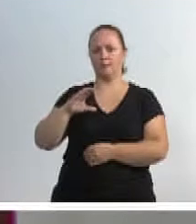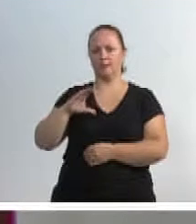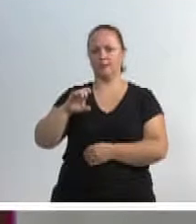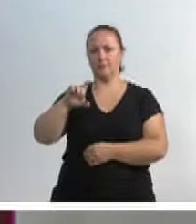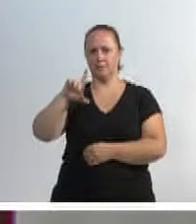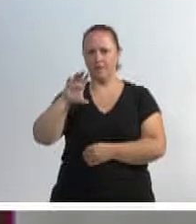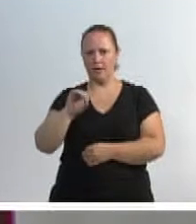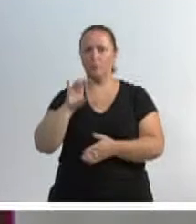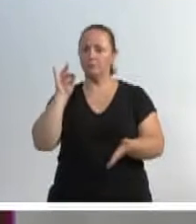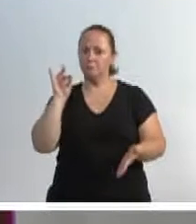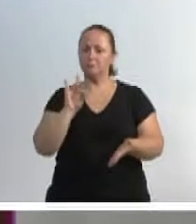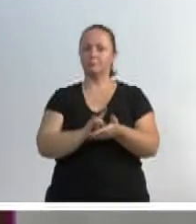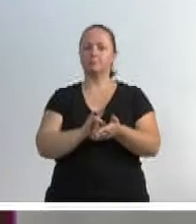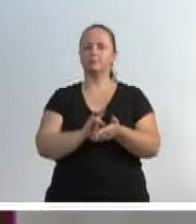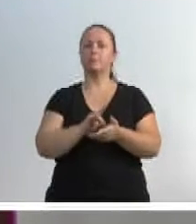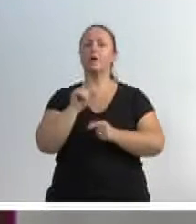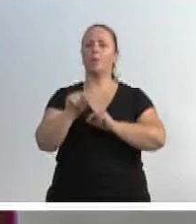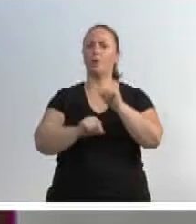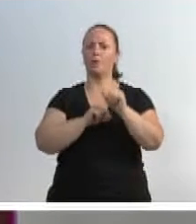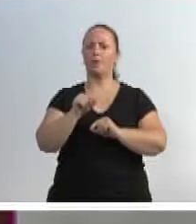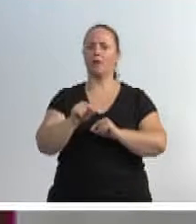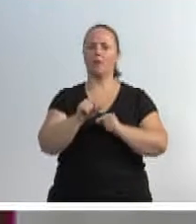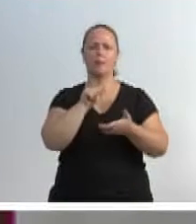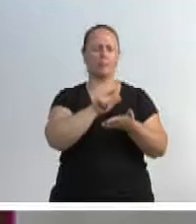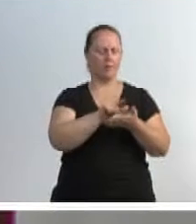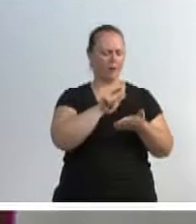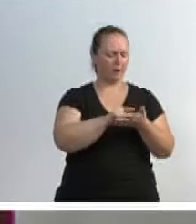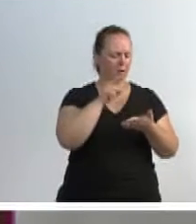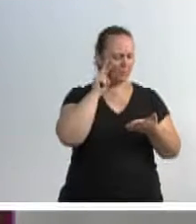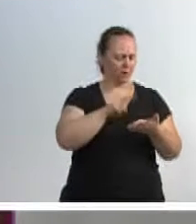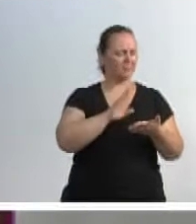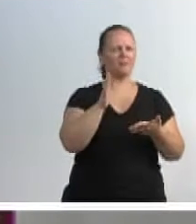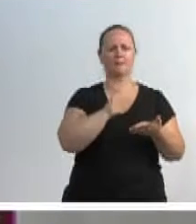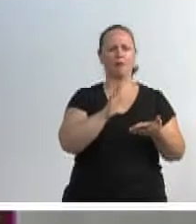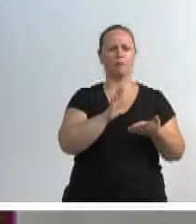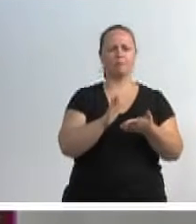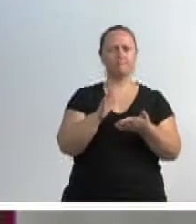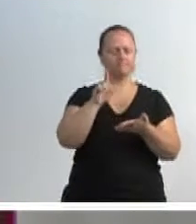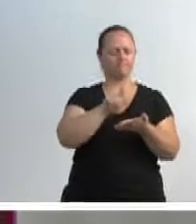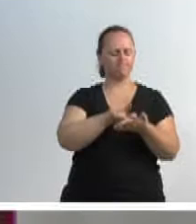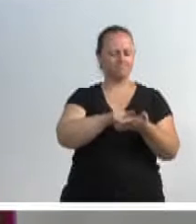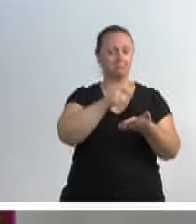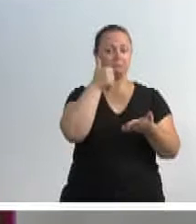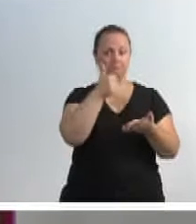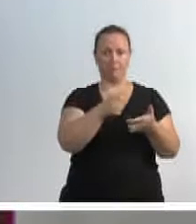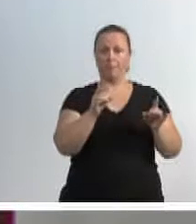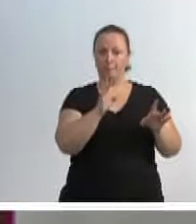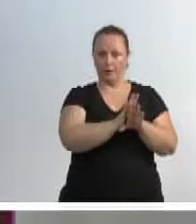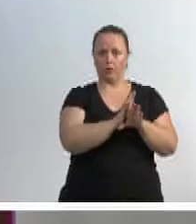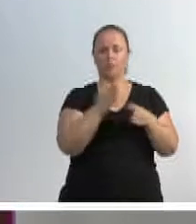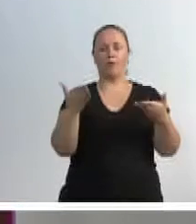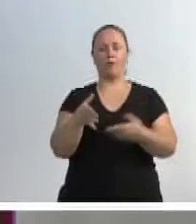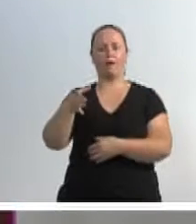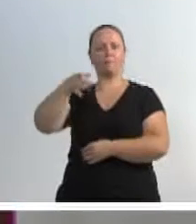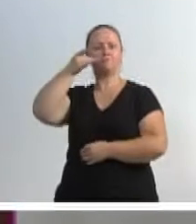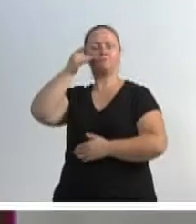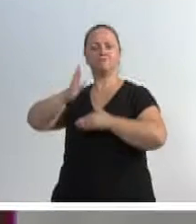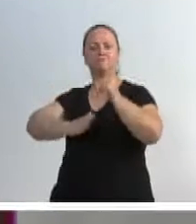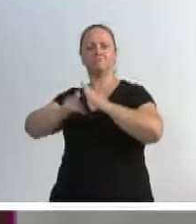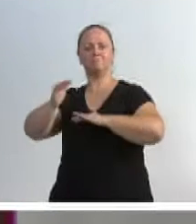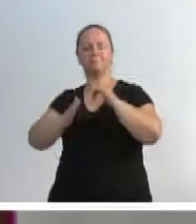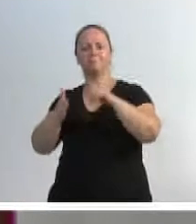efetivamente sair do papel e atender e contemplar aqueles que residem